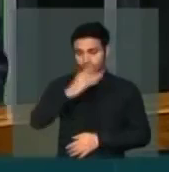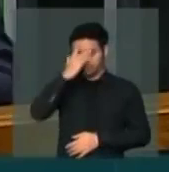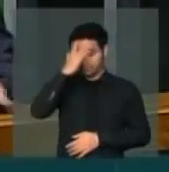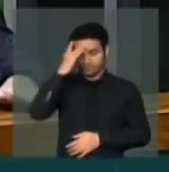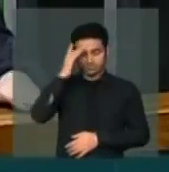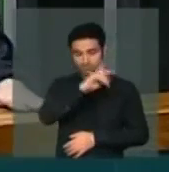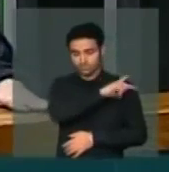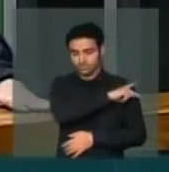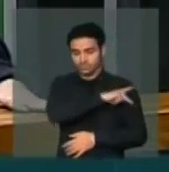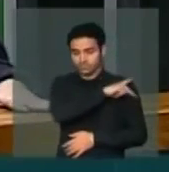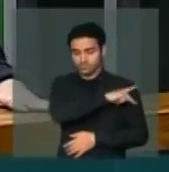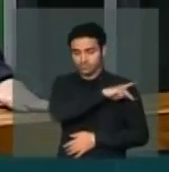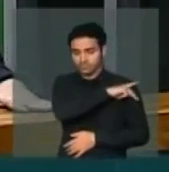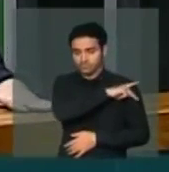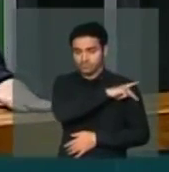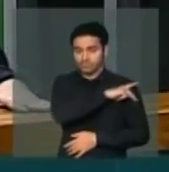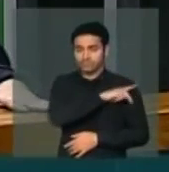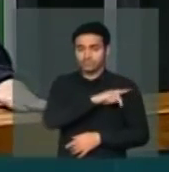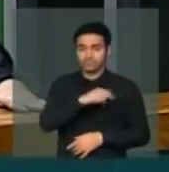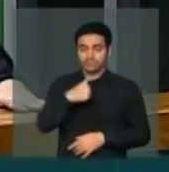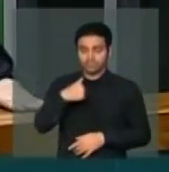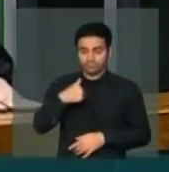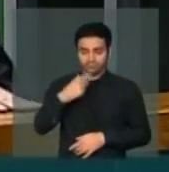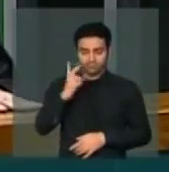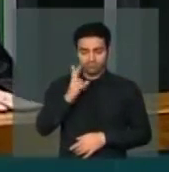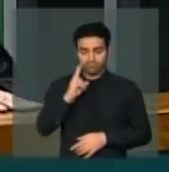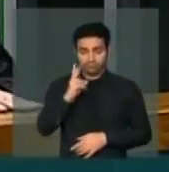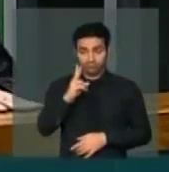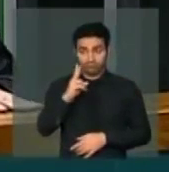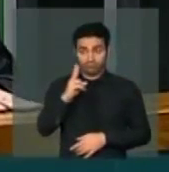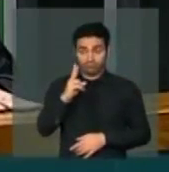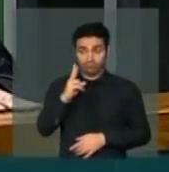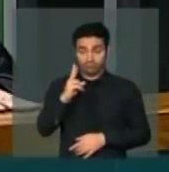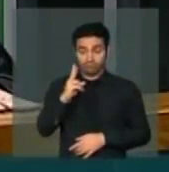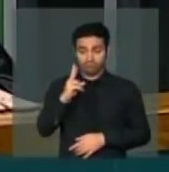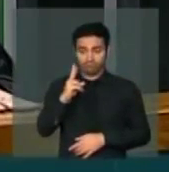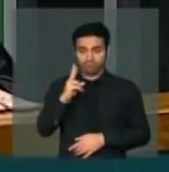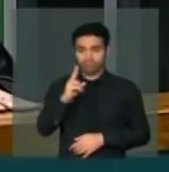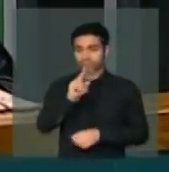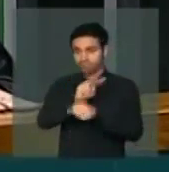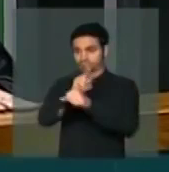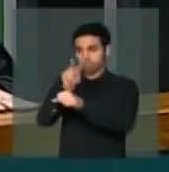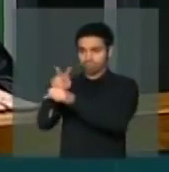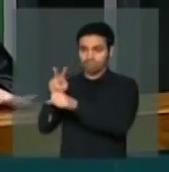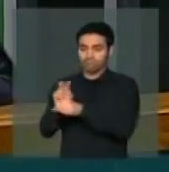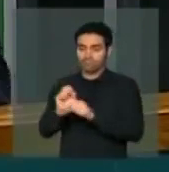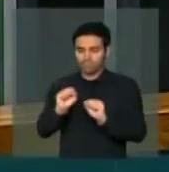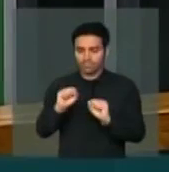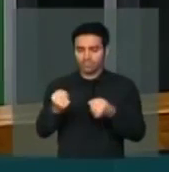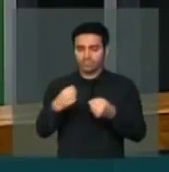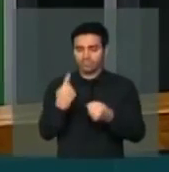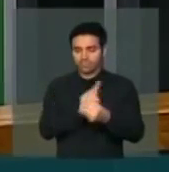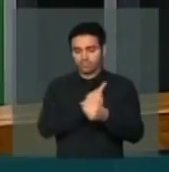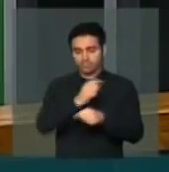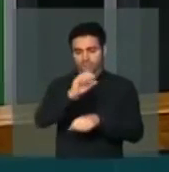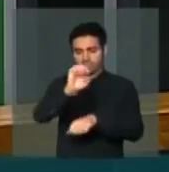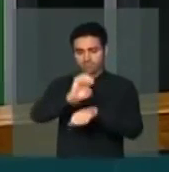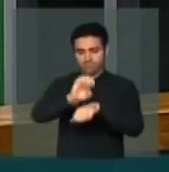que eu estarei sempre atento na defesa do nosso querido Piauí.